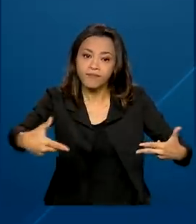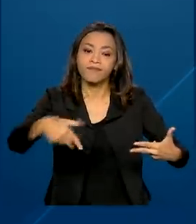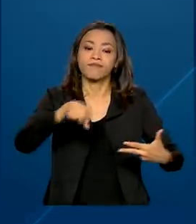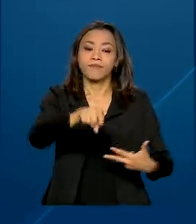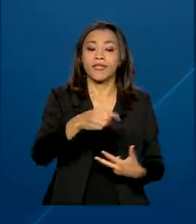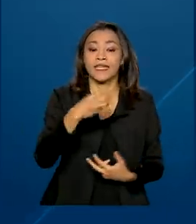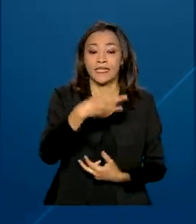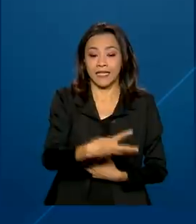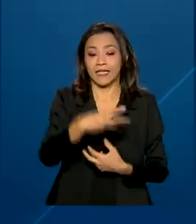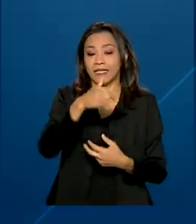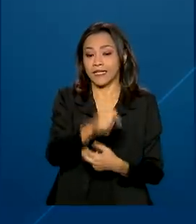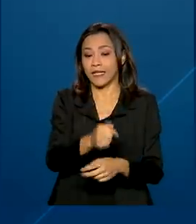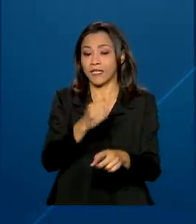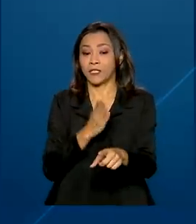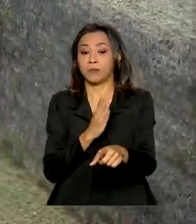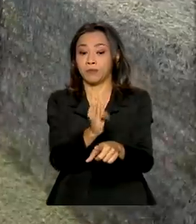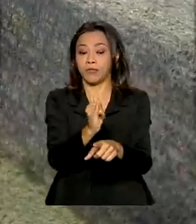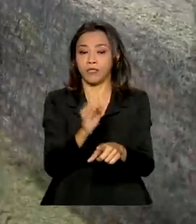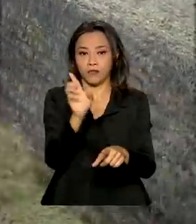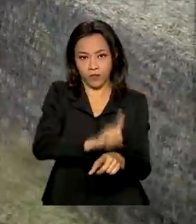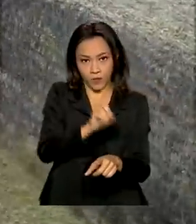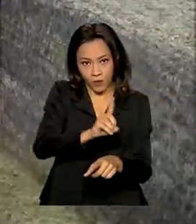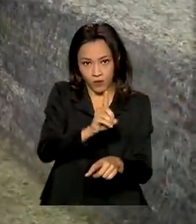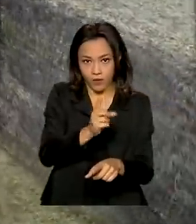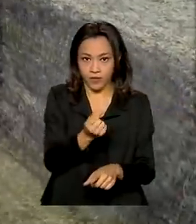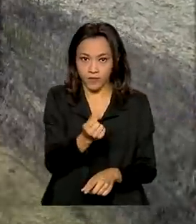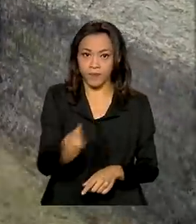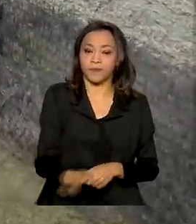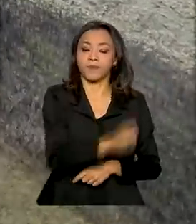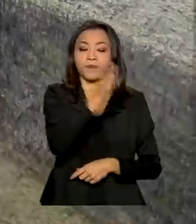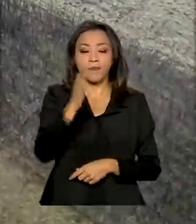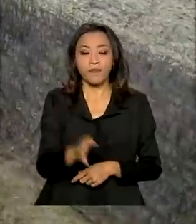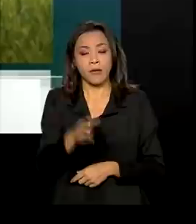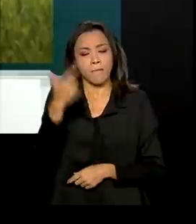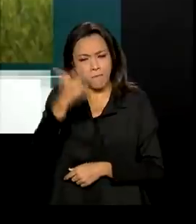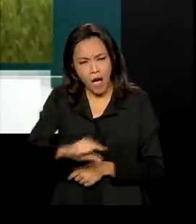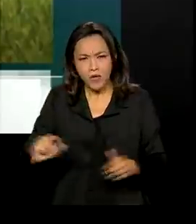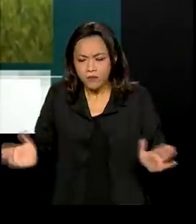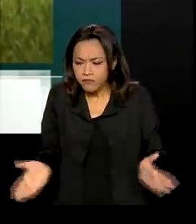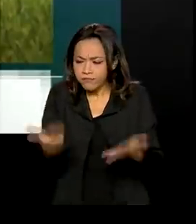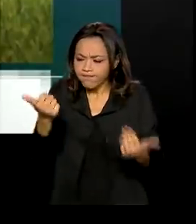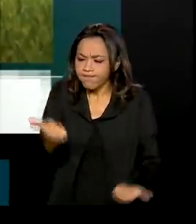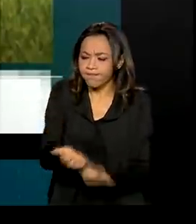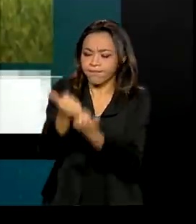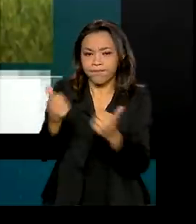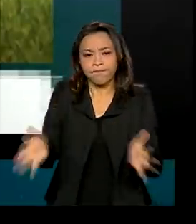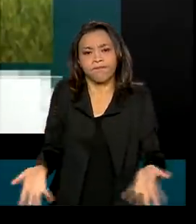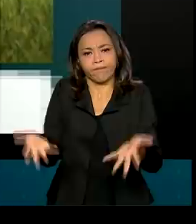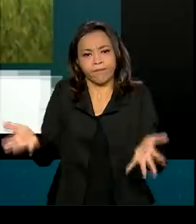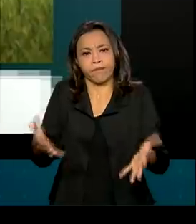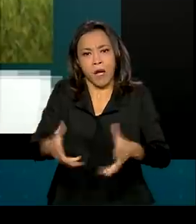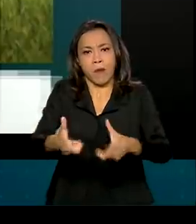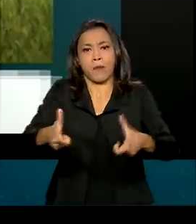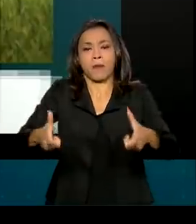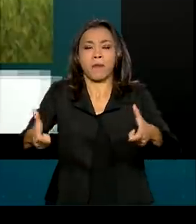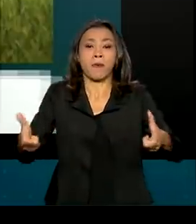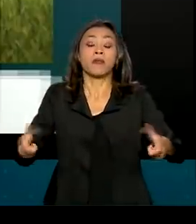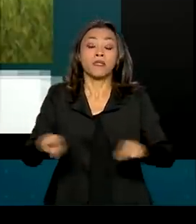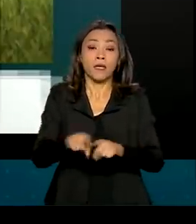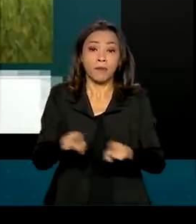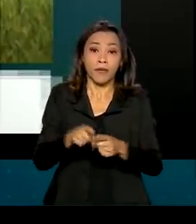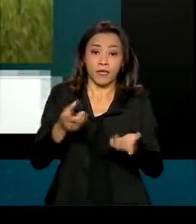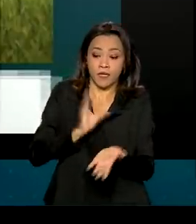bilhões de dólares. Para fazer o setor crescer ainda mais, a ministra da Agricultura defendeu investimentos em